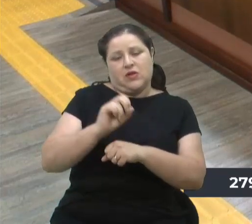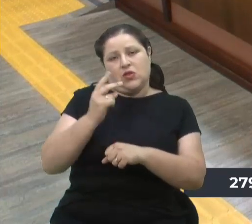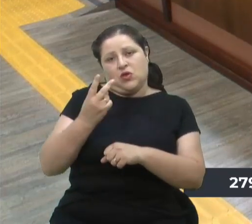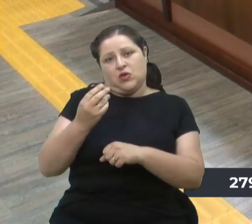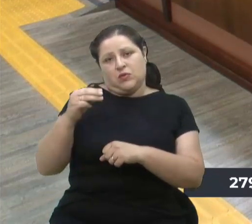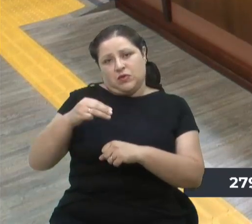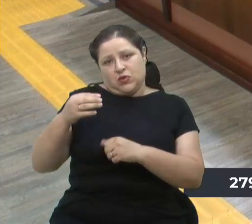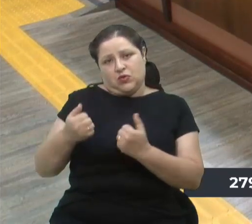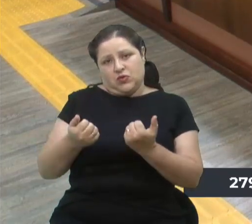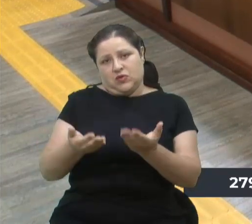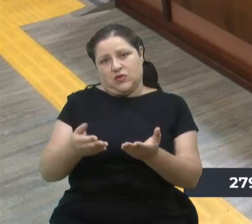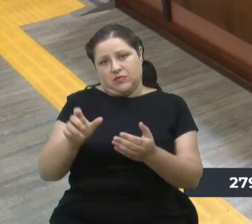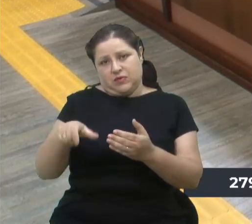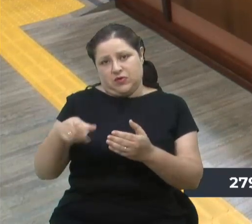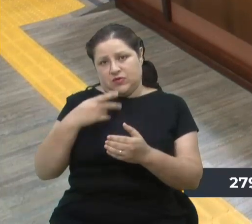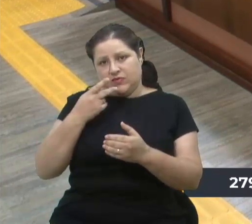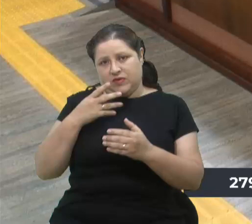dois minutos.